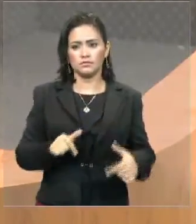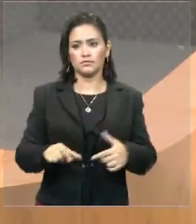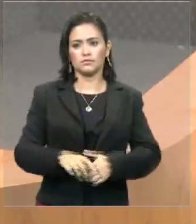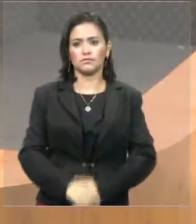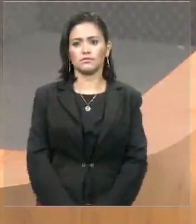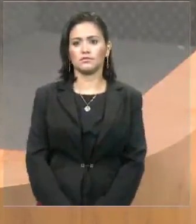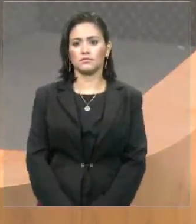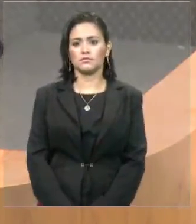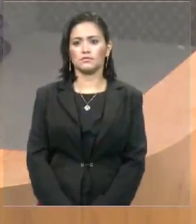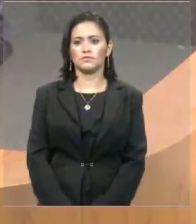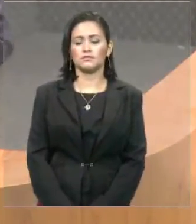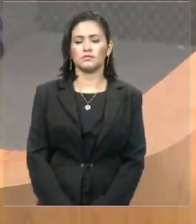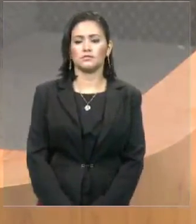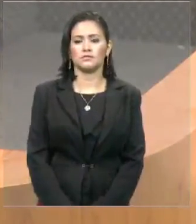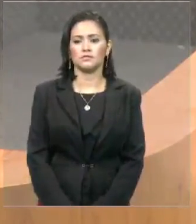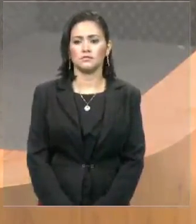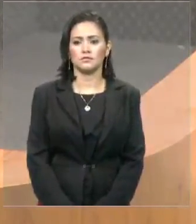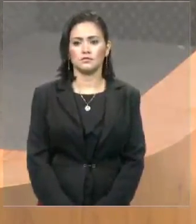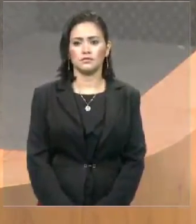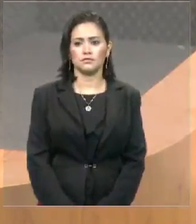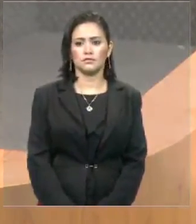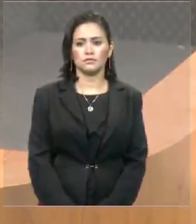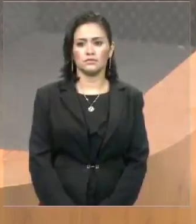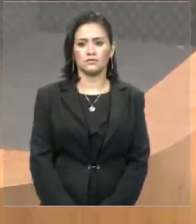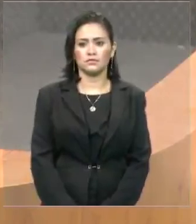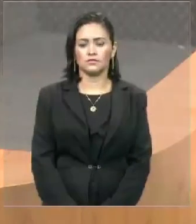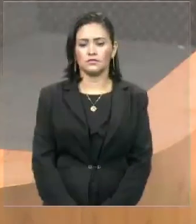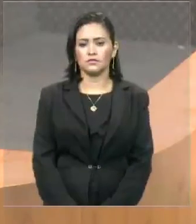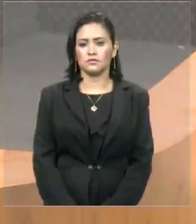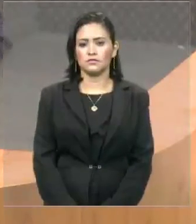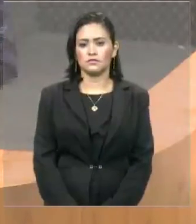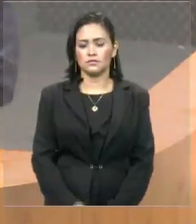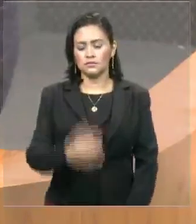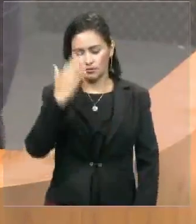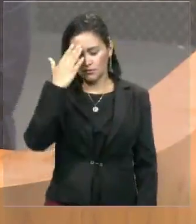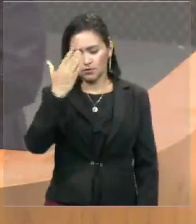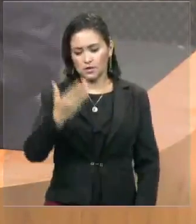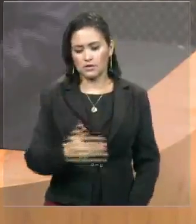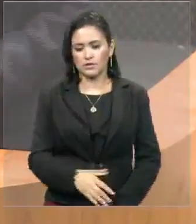independente de corrente política. E é isso, senhor presidente. Muito obrigado.